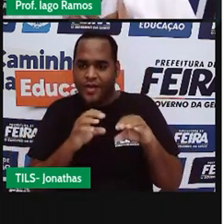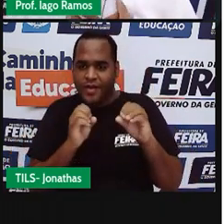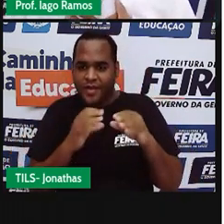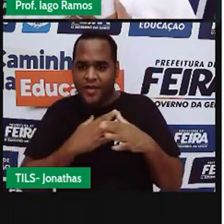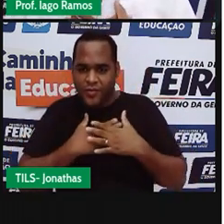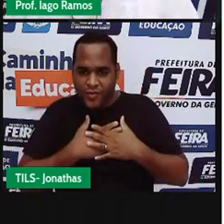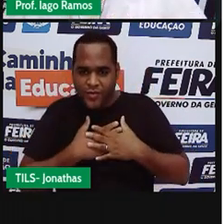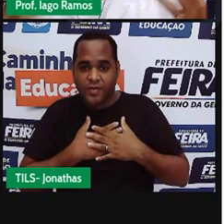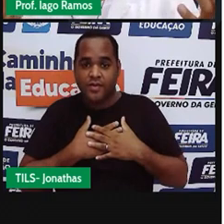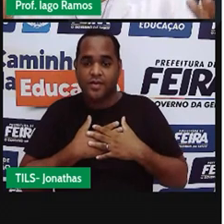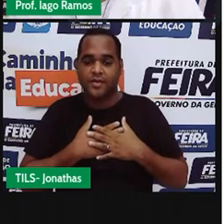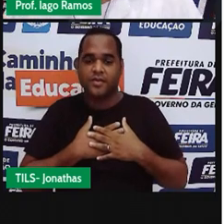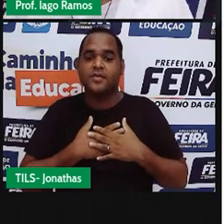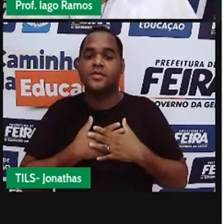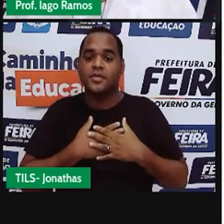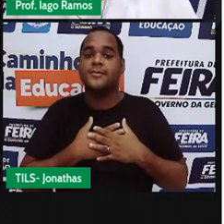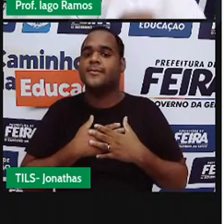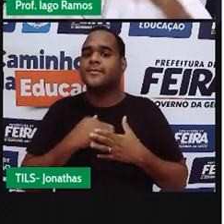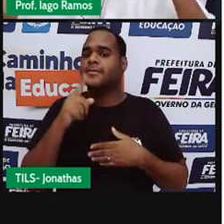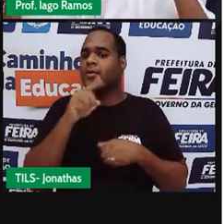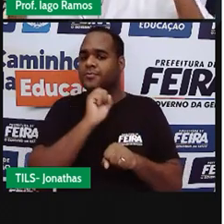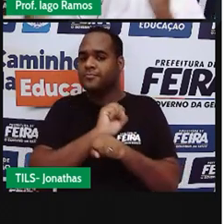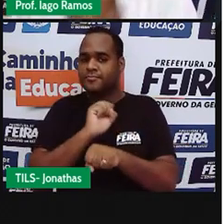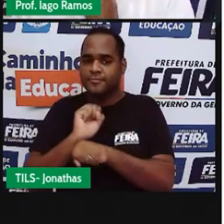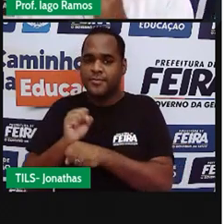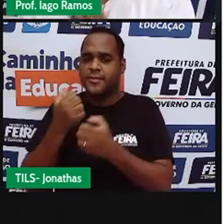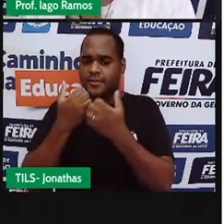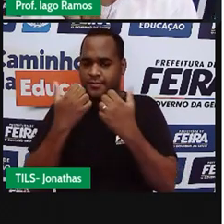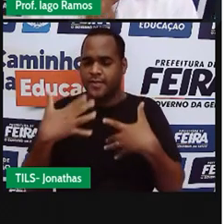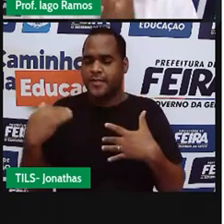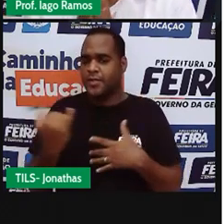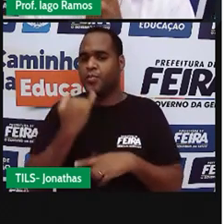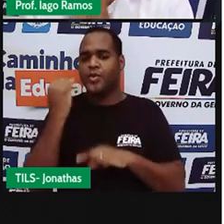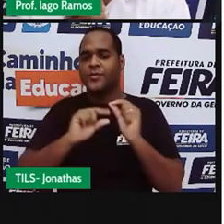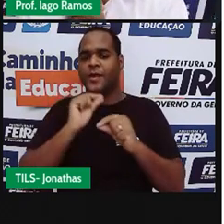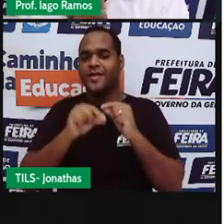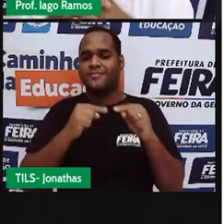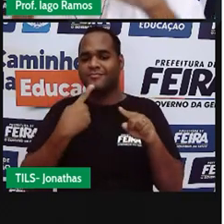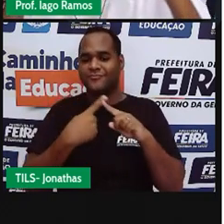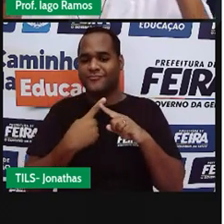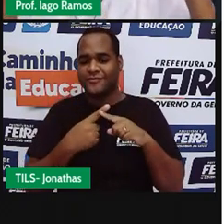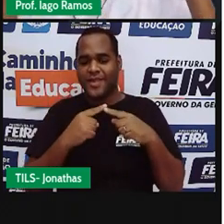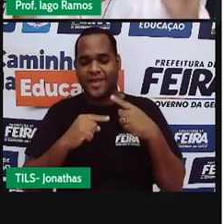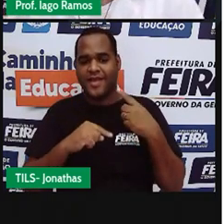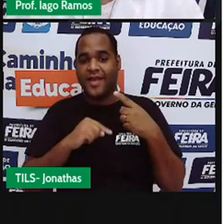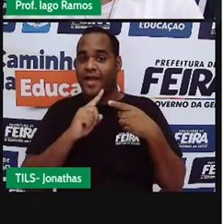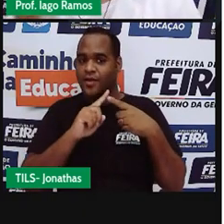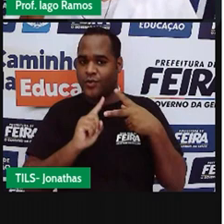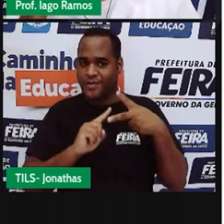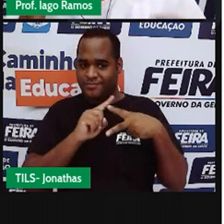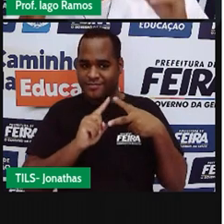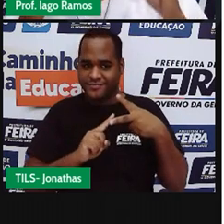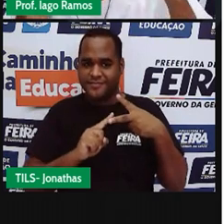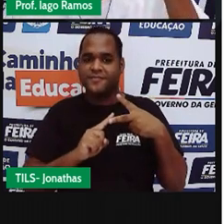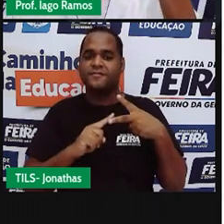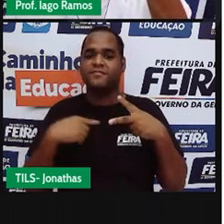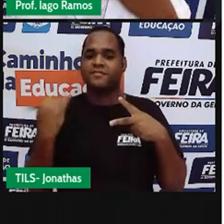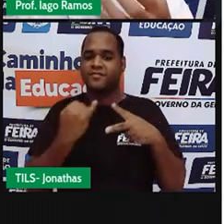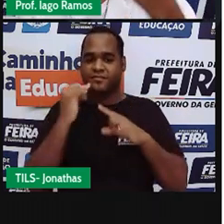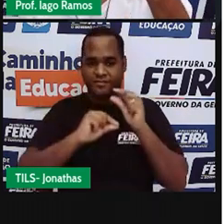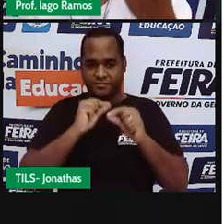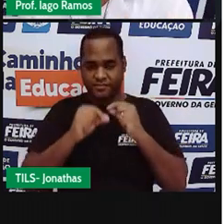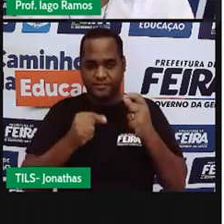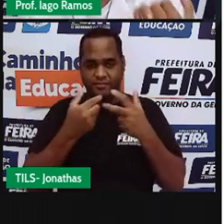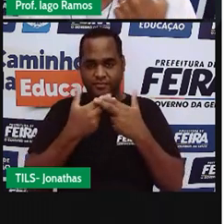bastante. Certo? Espero que você também. O que é foi importante para essa aula? de novo a gente perceber que